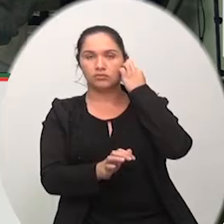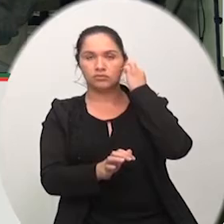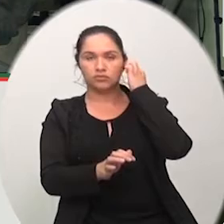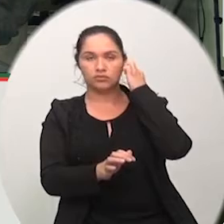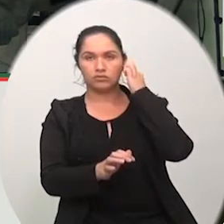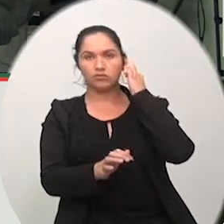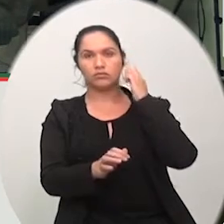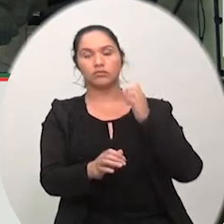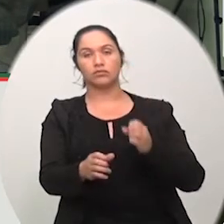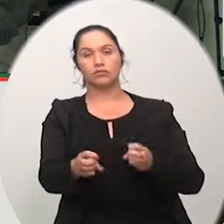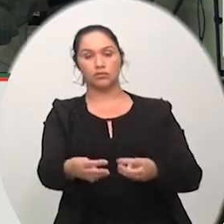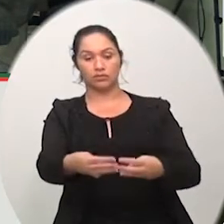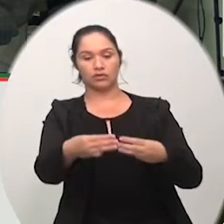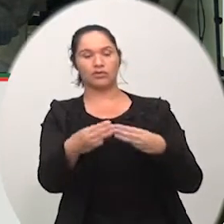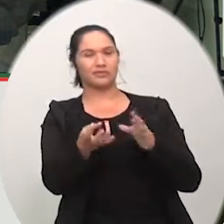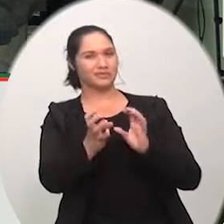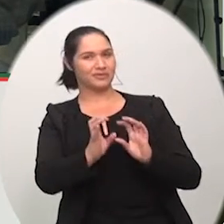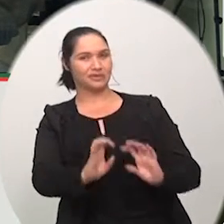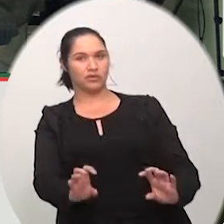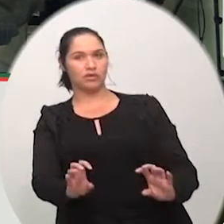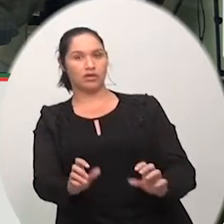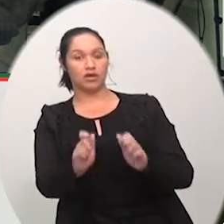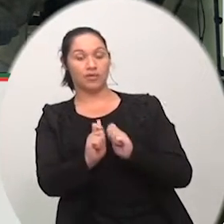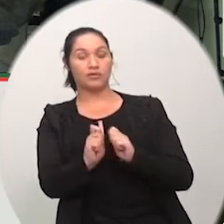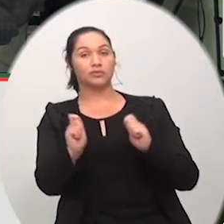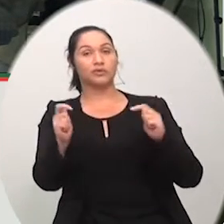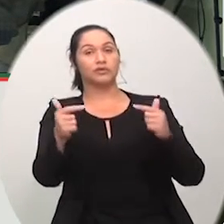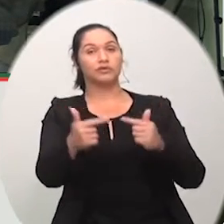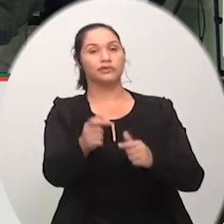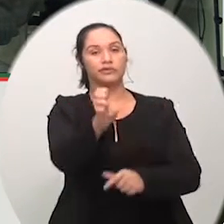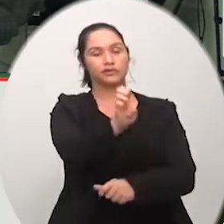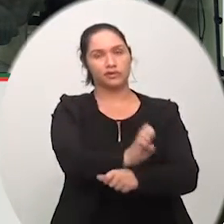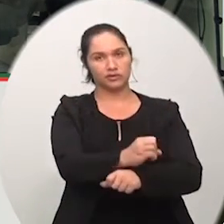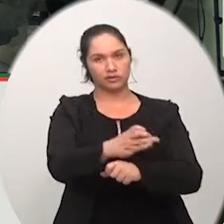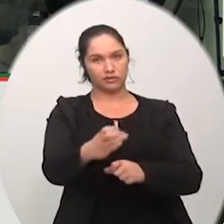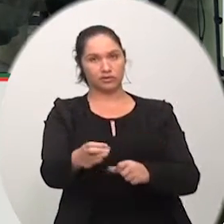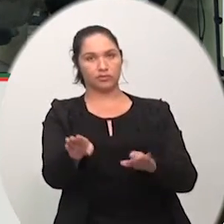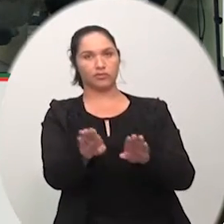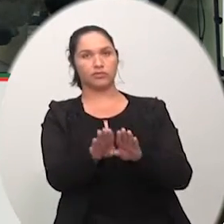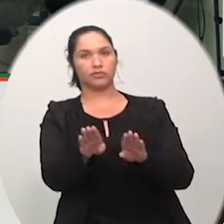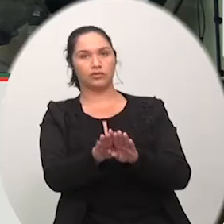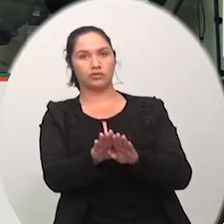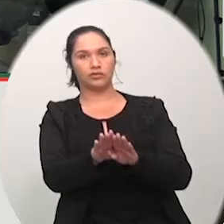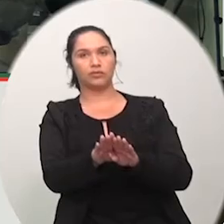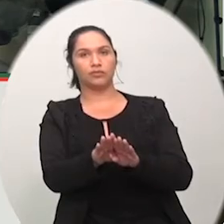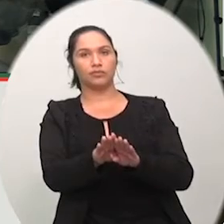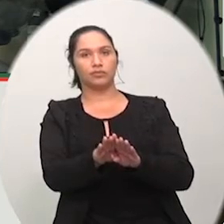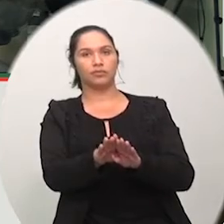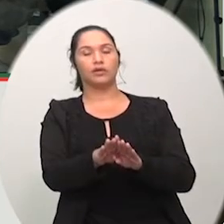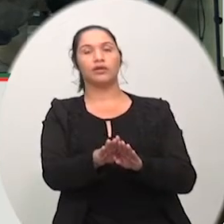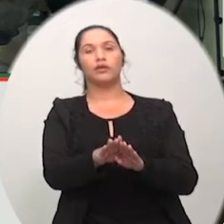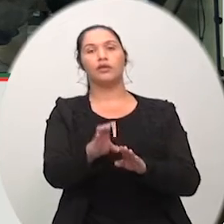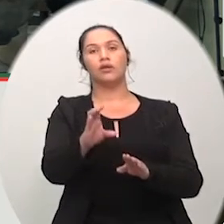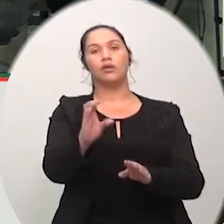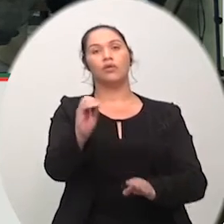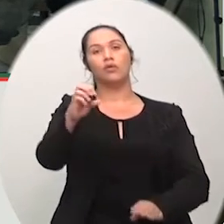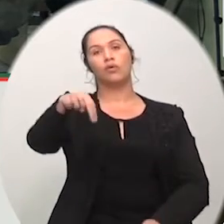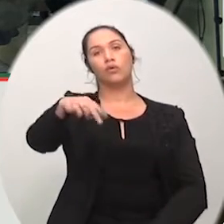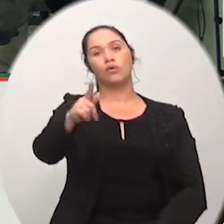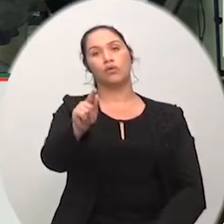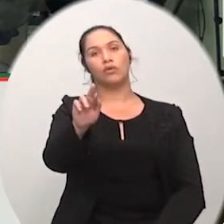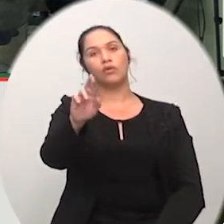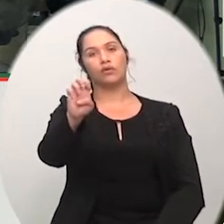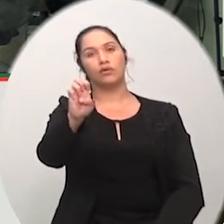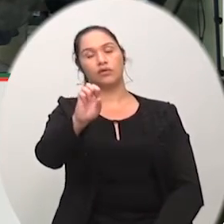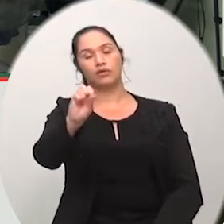tanto para a Assembleia Legislativa do estado quanto para o Congresso Nacional obrigado presidente eu queria também